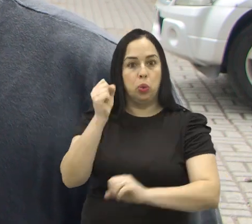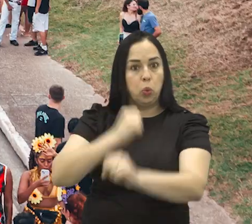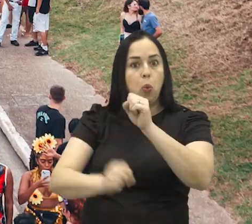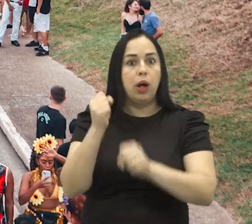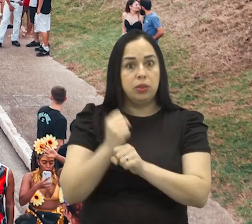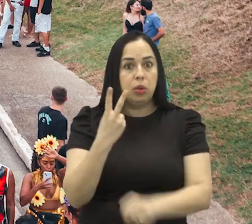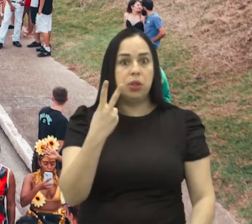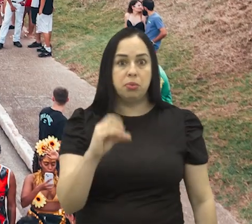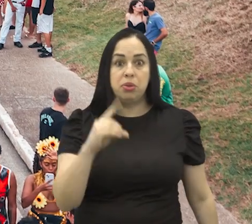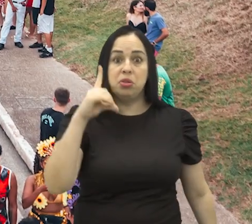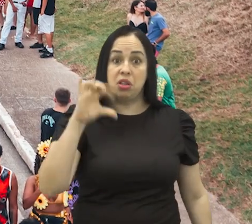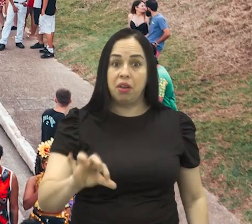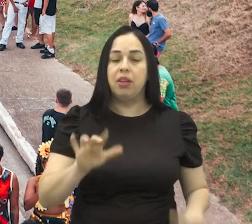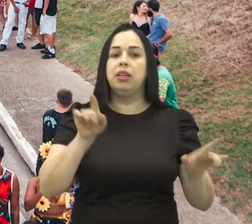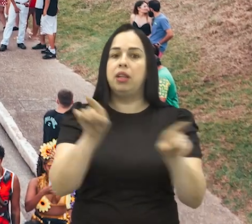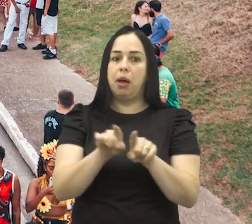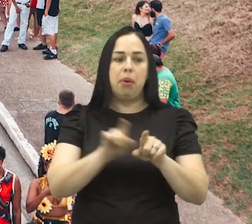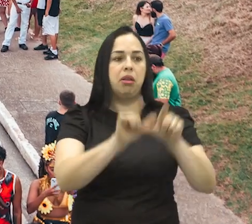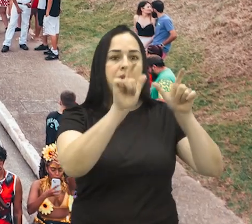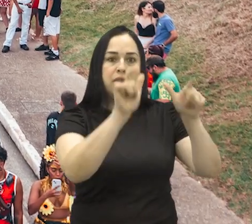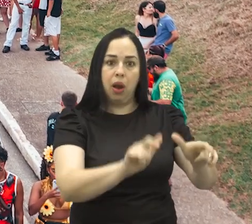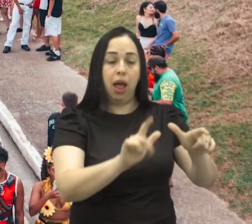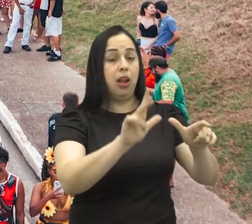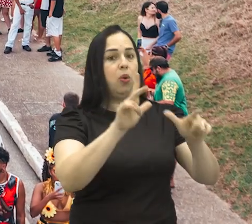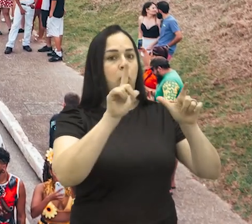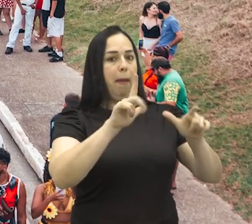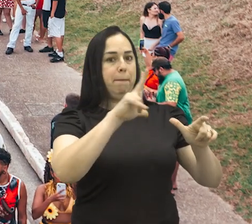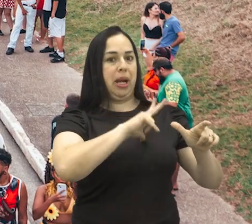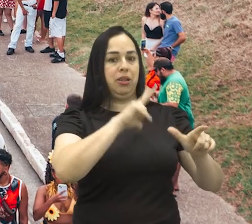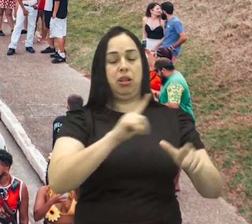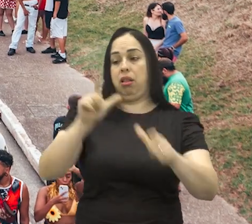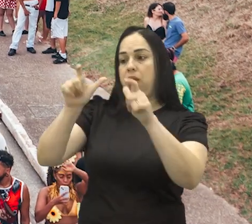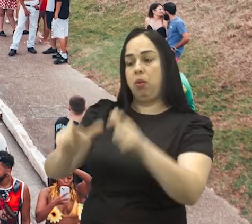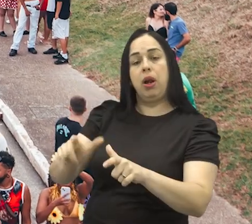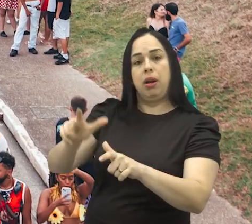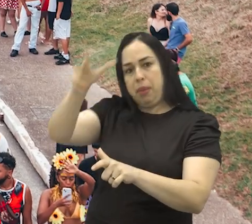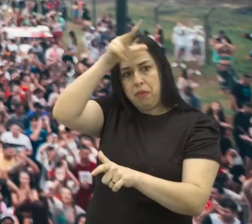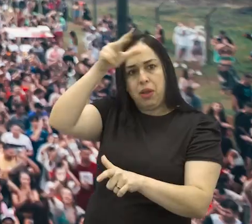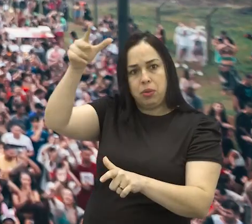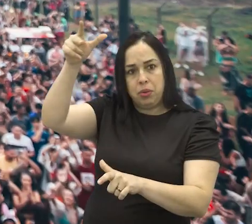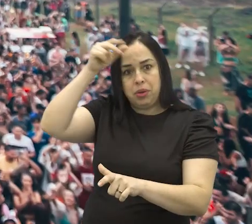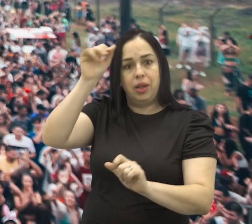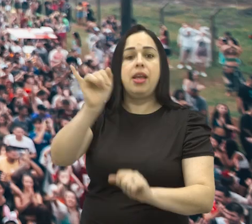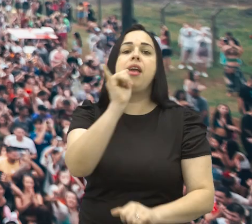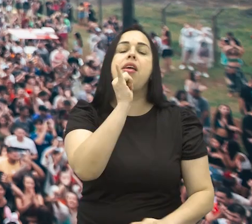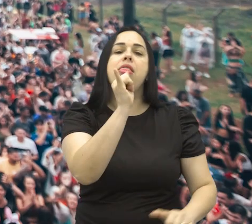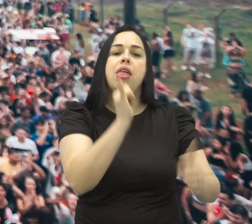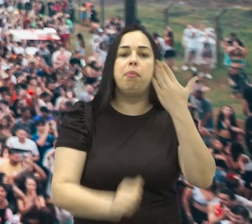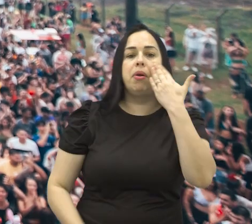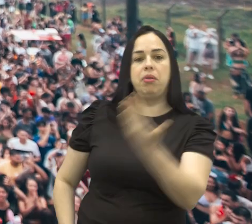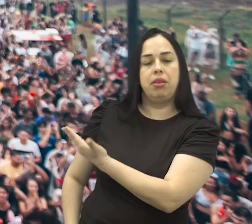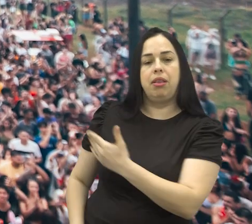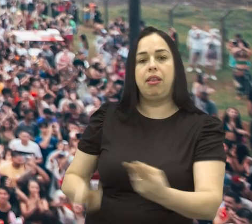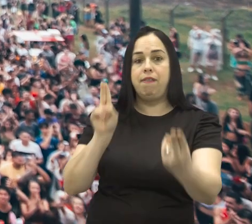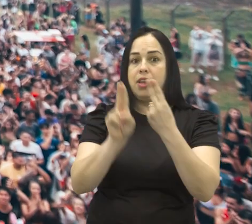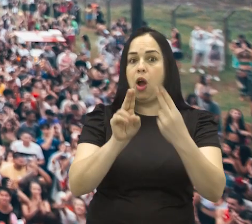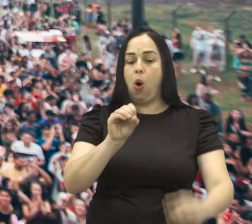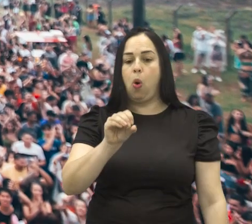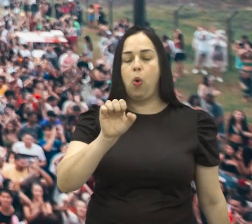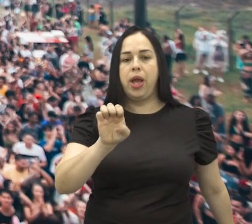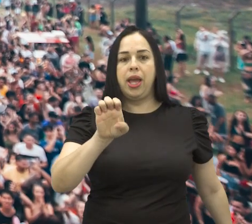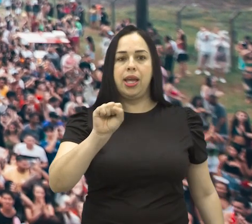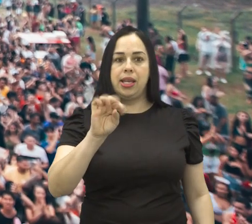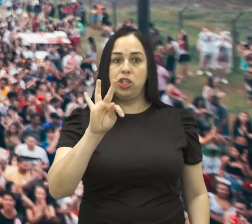2019. O bloco já aconteceu tanto em locais particulares quanto públicos. Há exemplo da Via Oeste, que